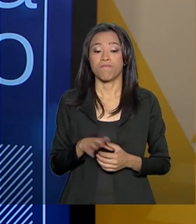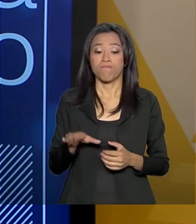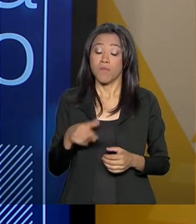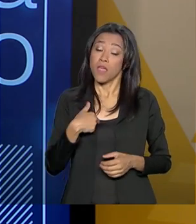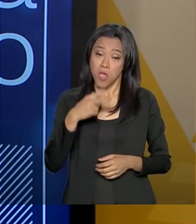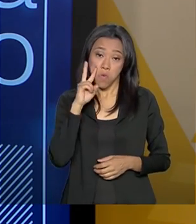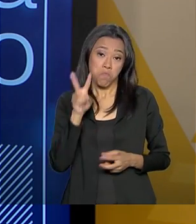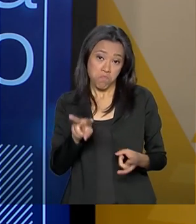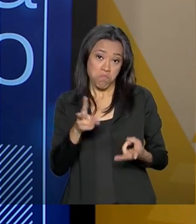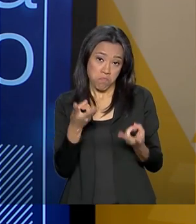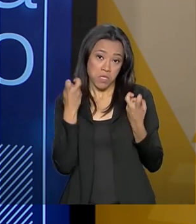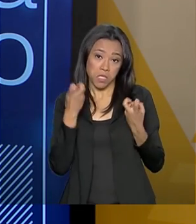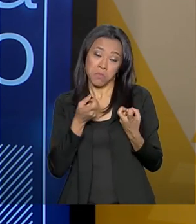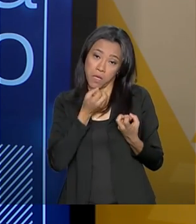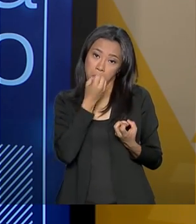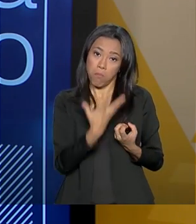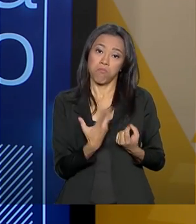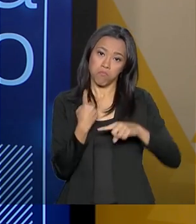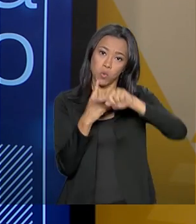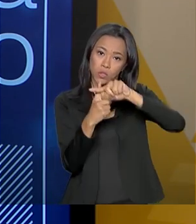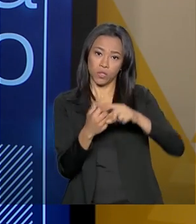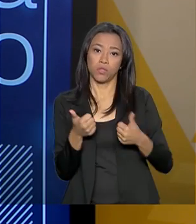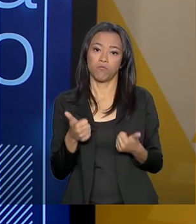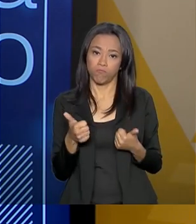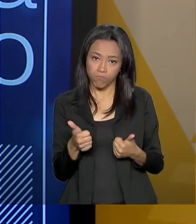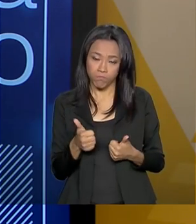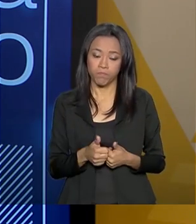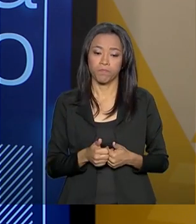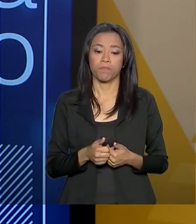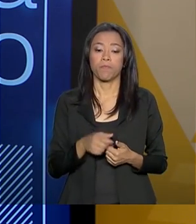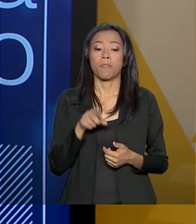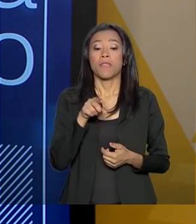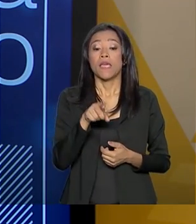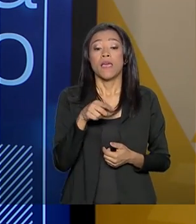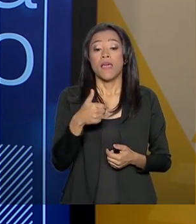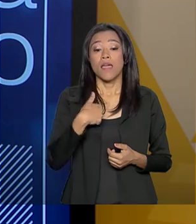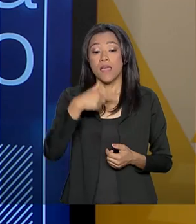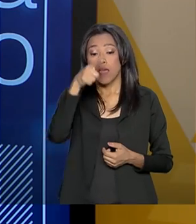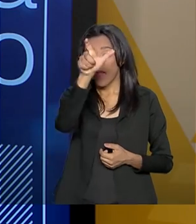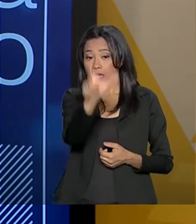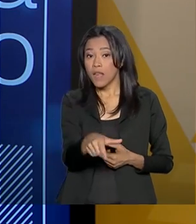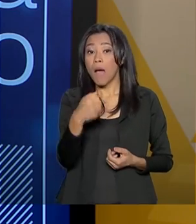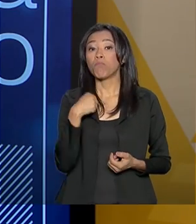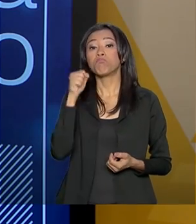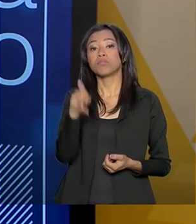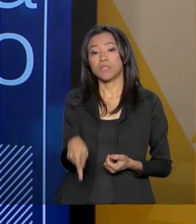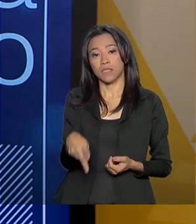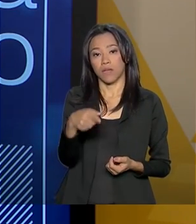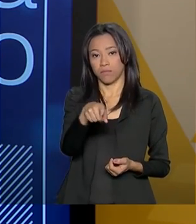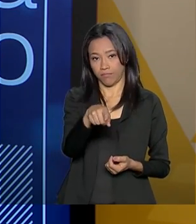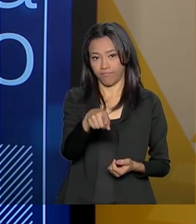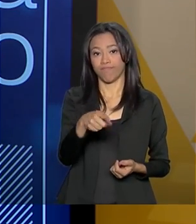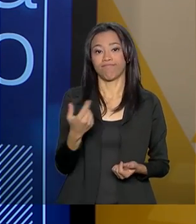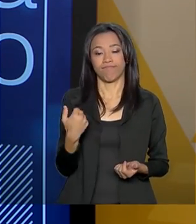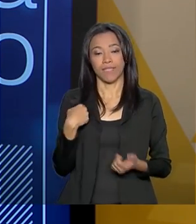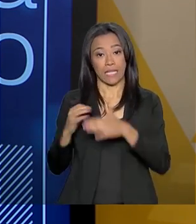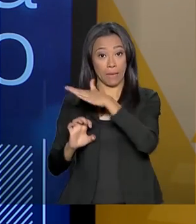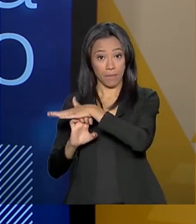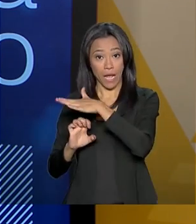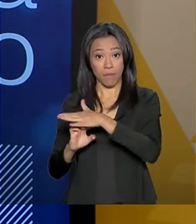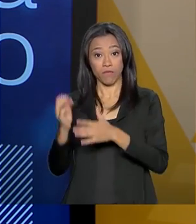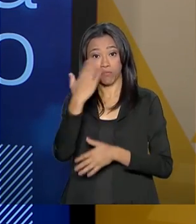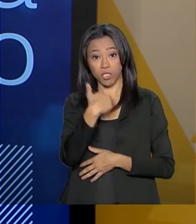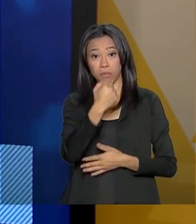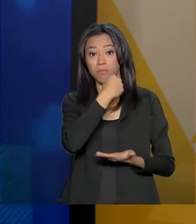positiva. Se você me permite dizer, o Cotton Fork, eu era aposentado da Embrapa e fui contratado pela